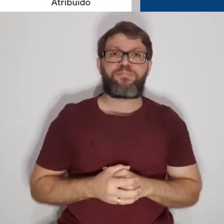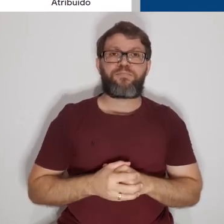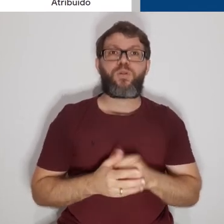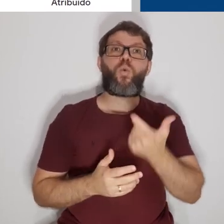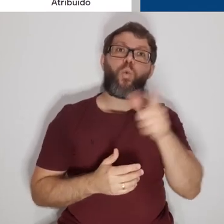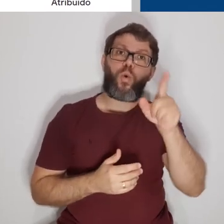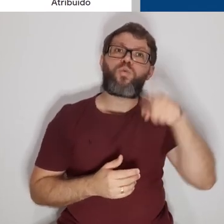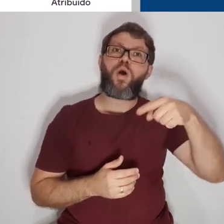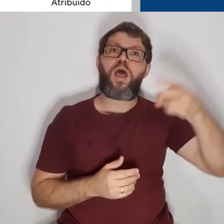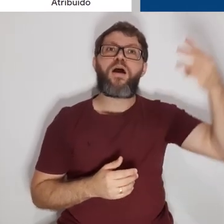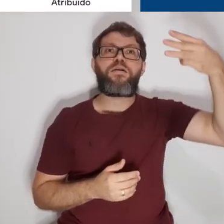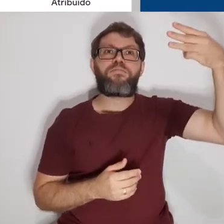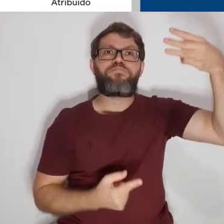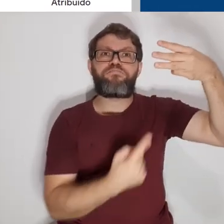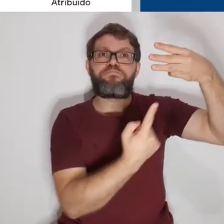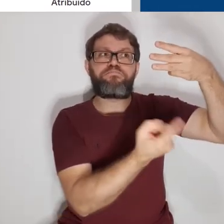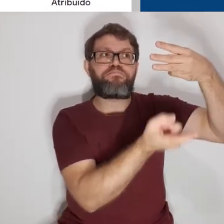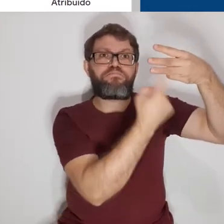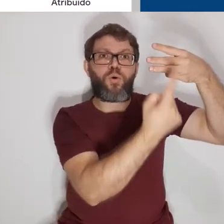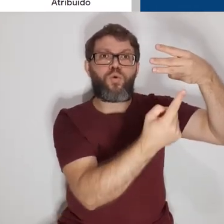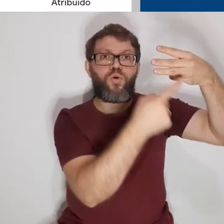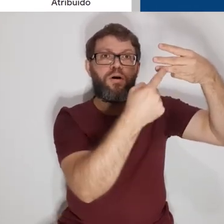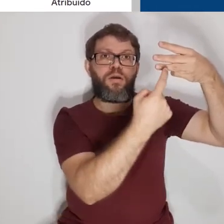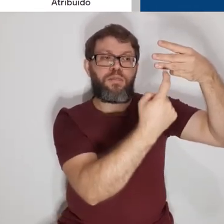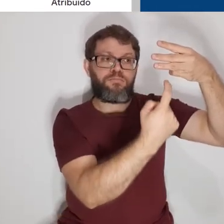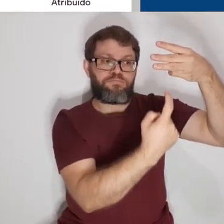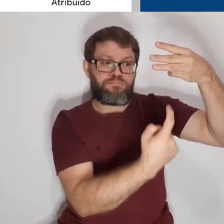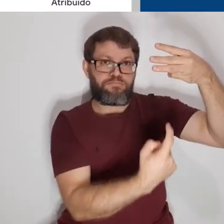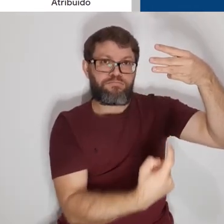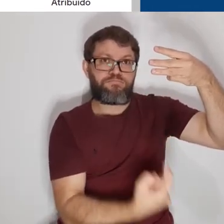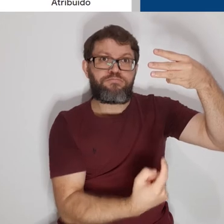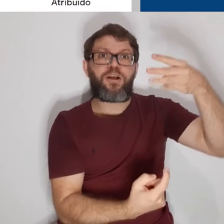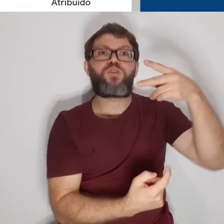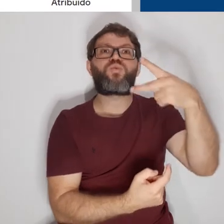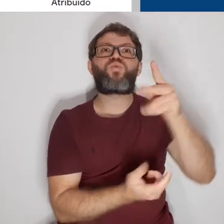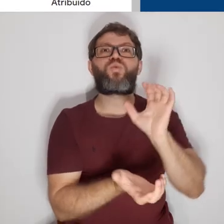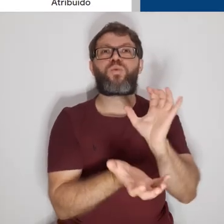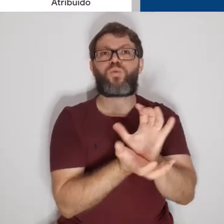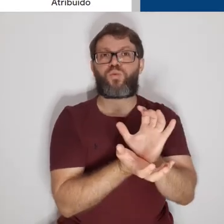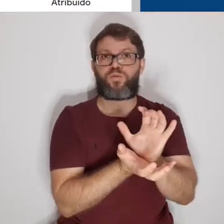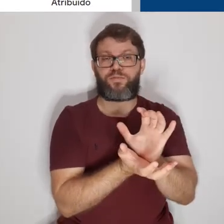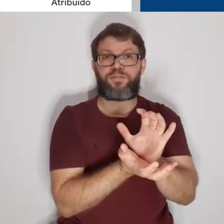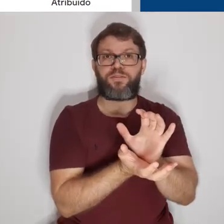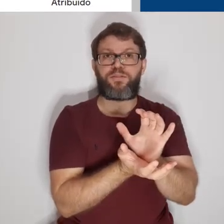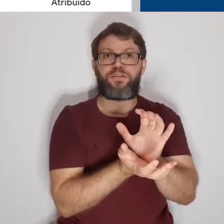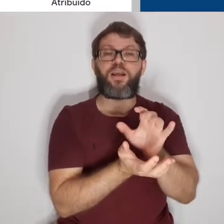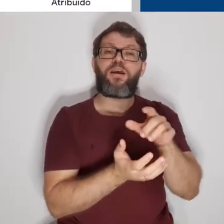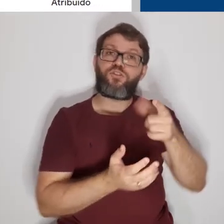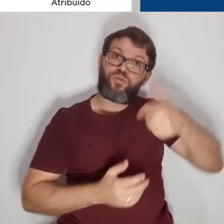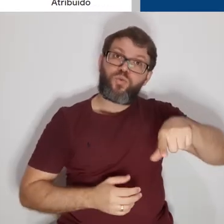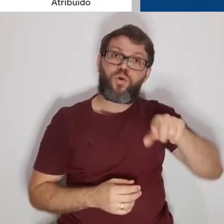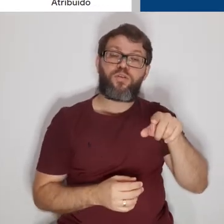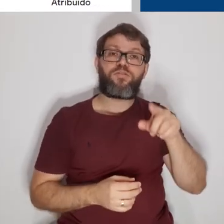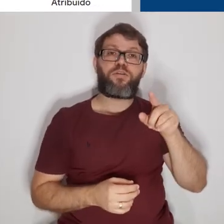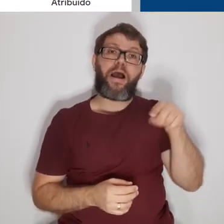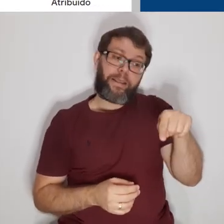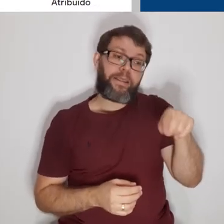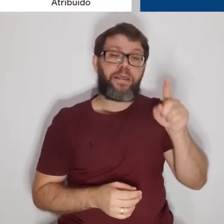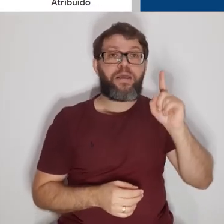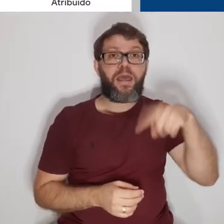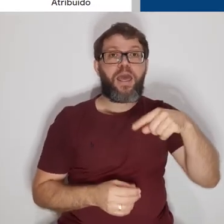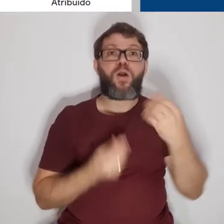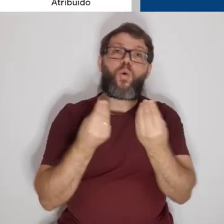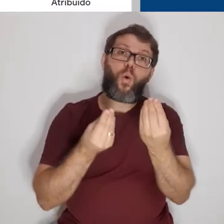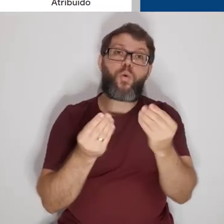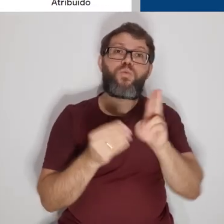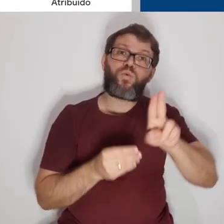O outro modo é clicando no próprio menu sanduíche e depois descer com o cursor do mouse até a turma que você está inscrita, que novamente,